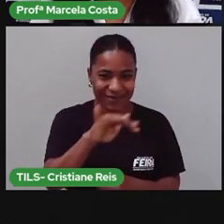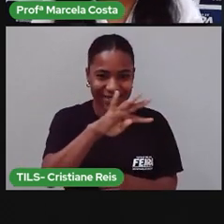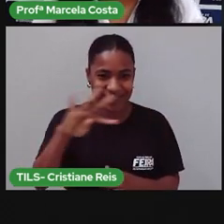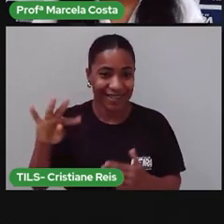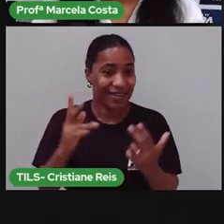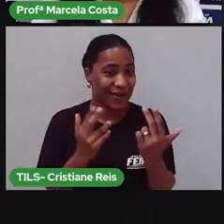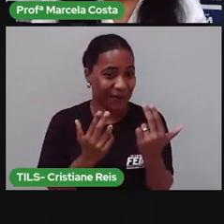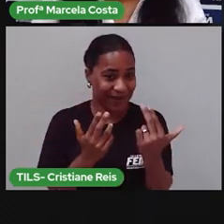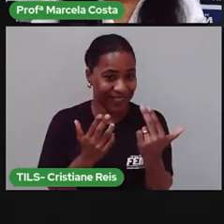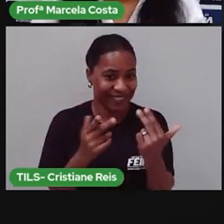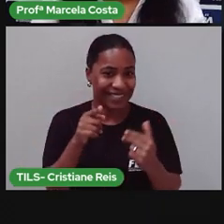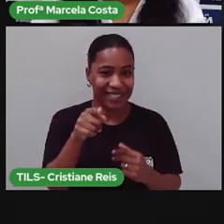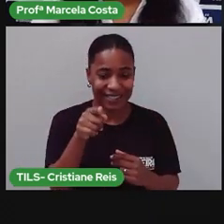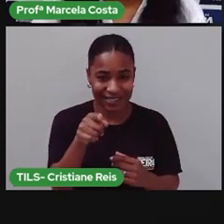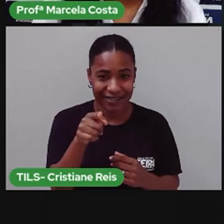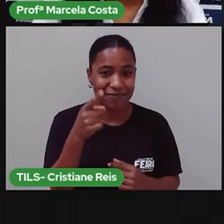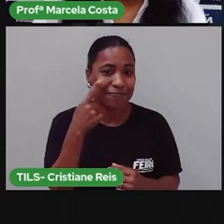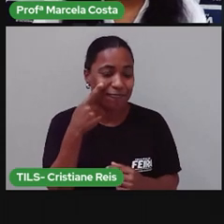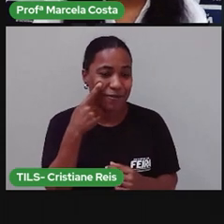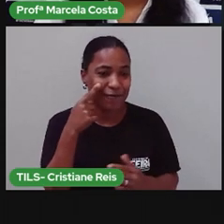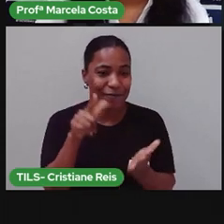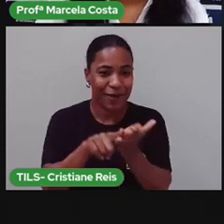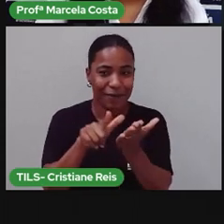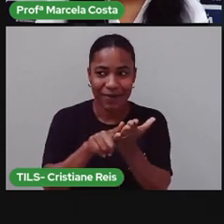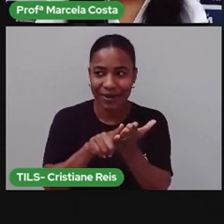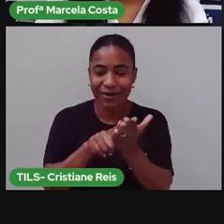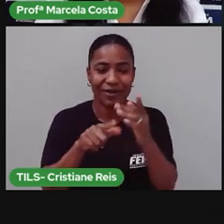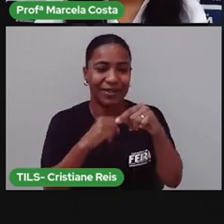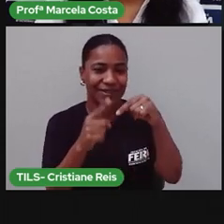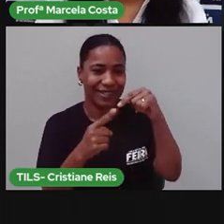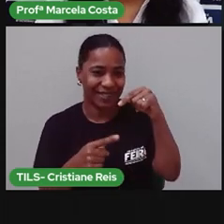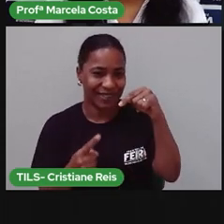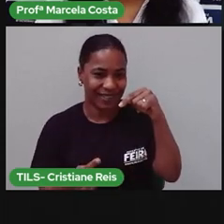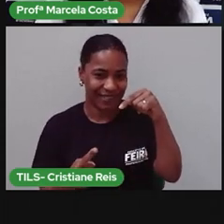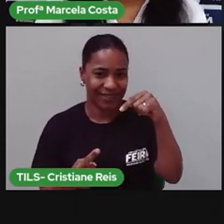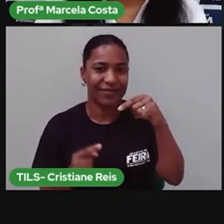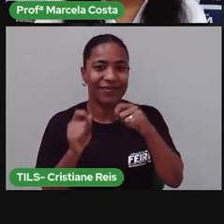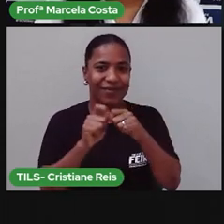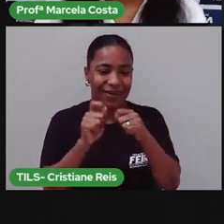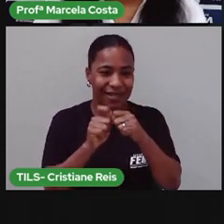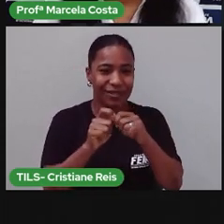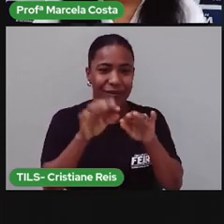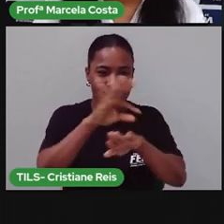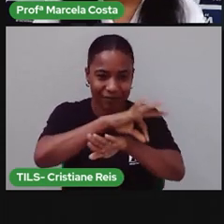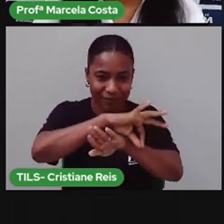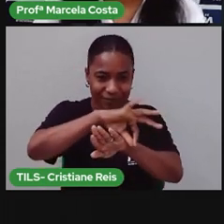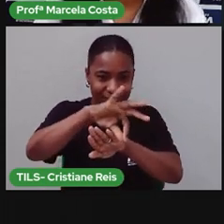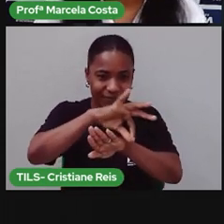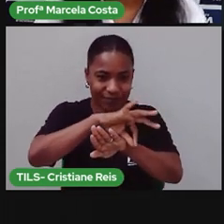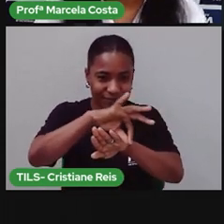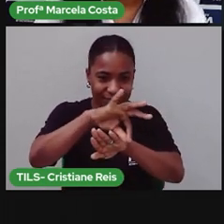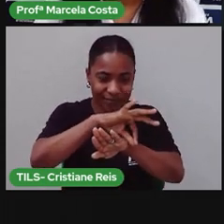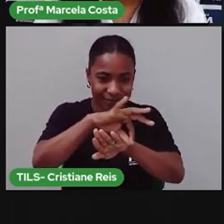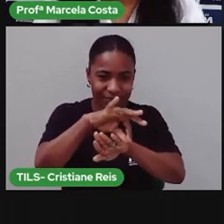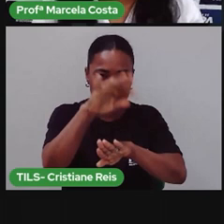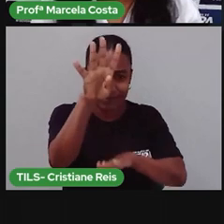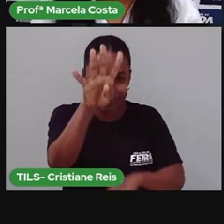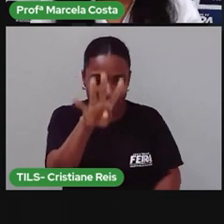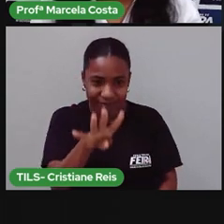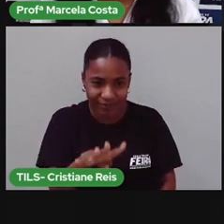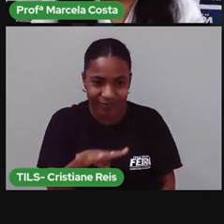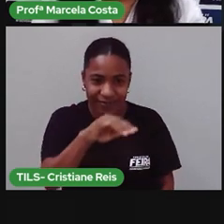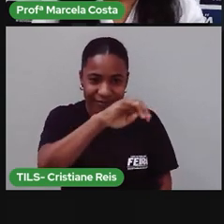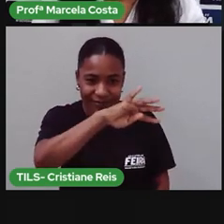tabela, pega aí uma folha do seu caderno, faça esse traçado, tá? Pra desenhar a